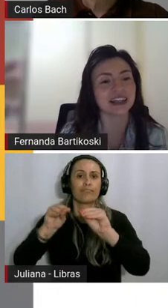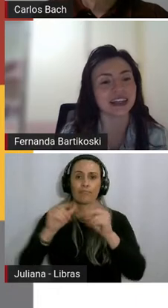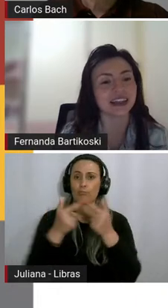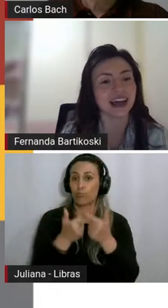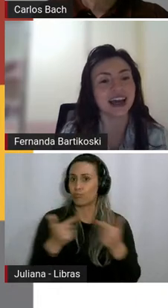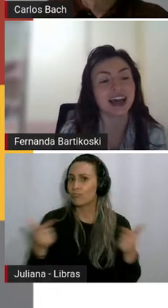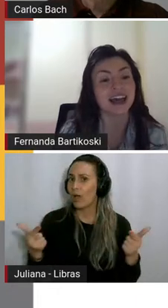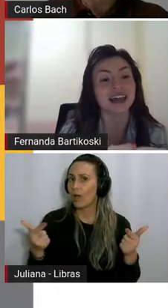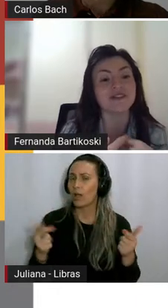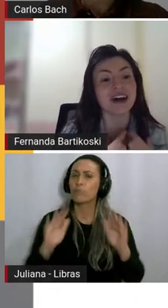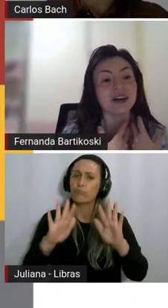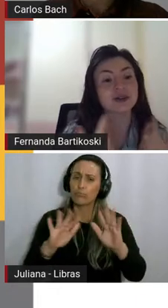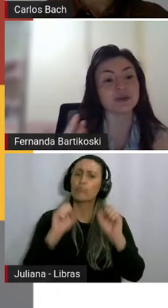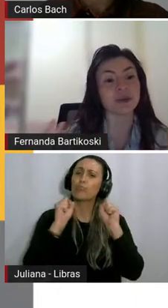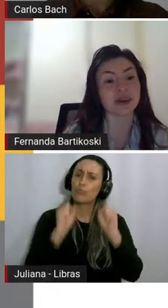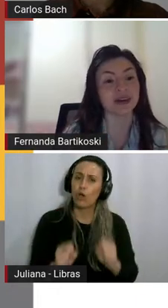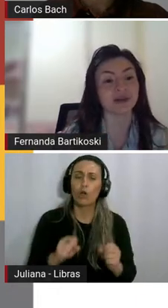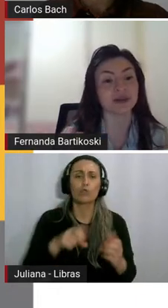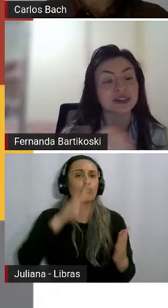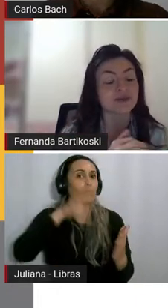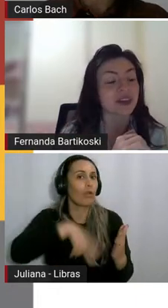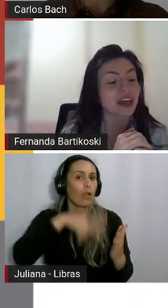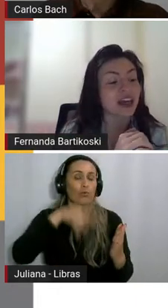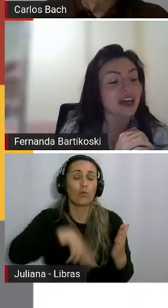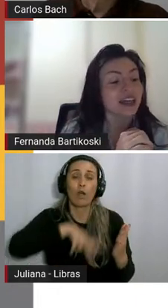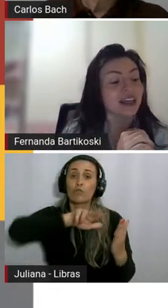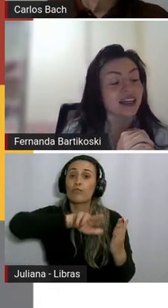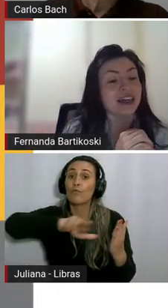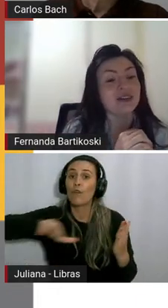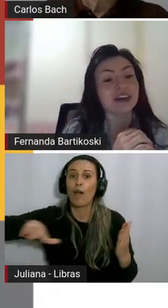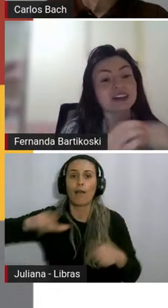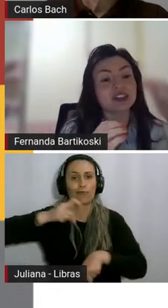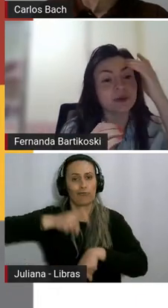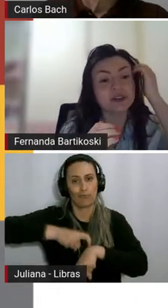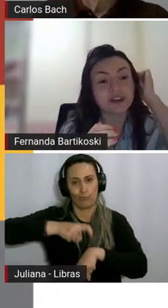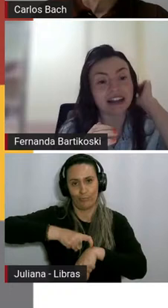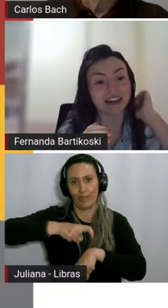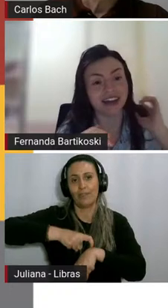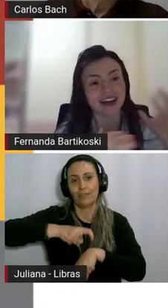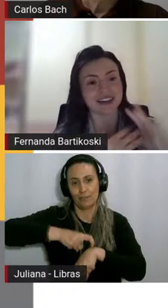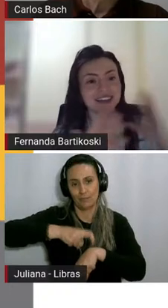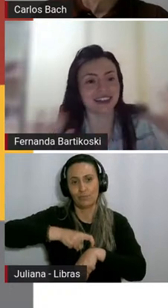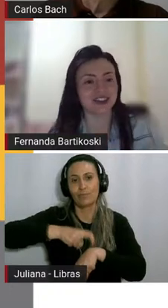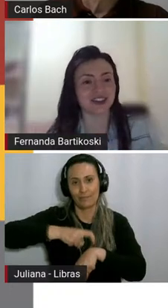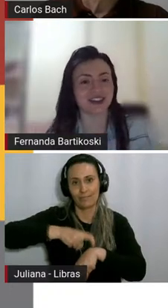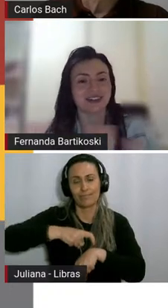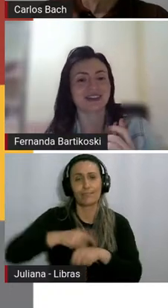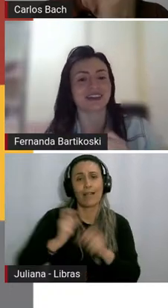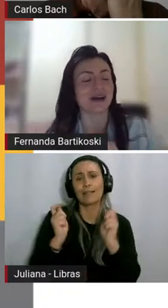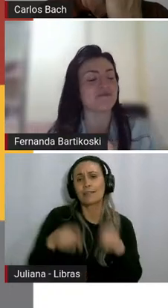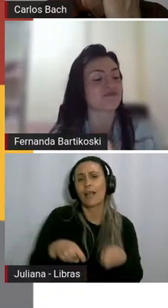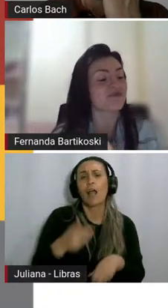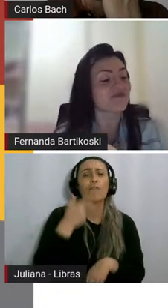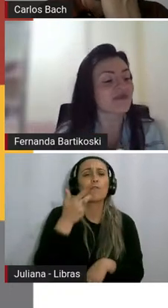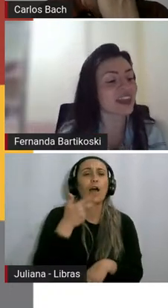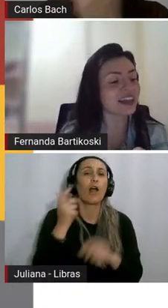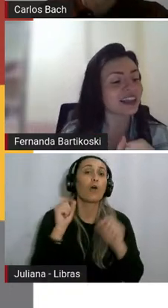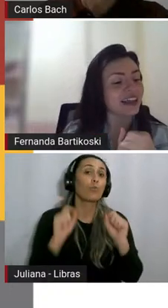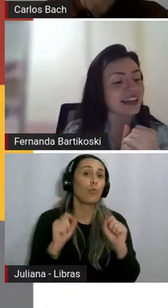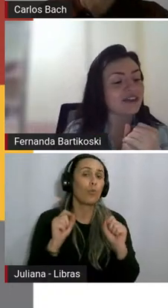ser lida em vários momentos. e o que que a gente pode falar dela sintetizando, né?